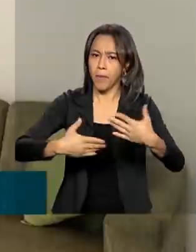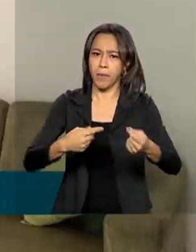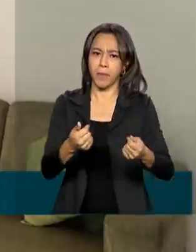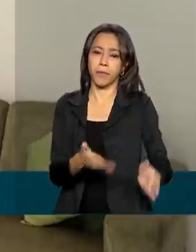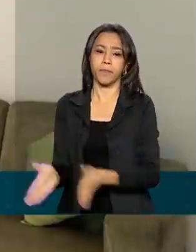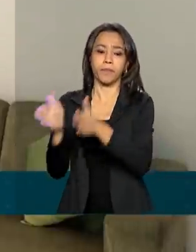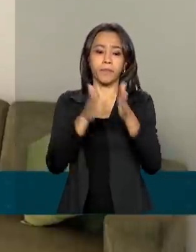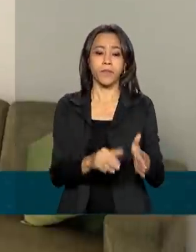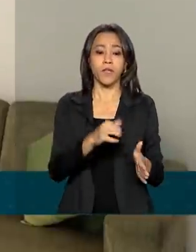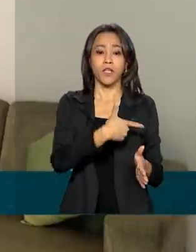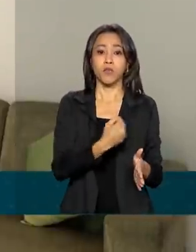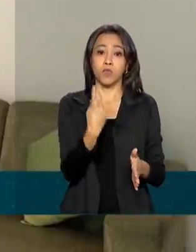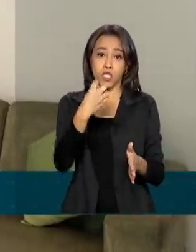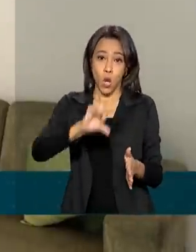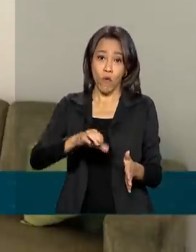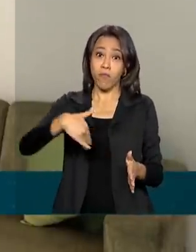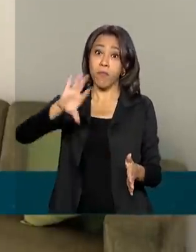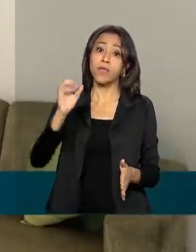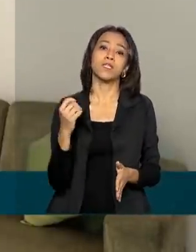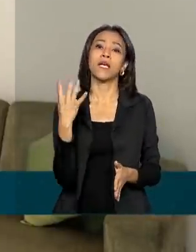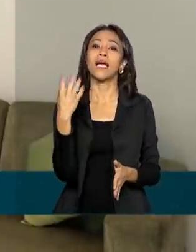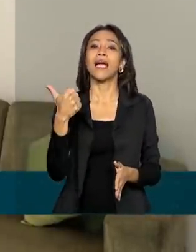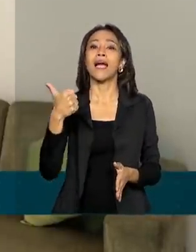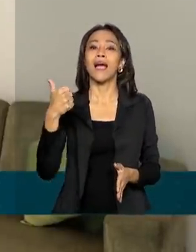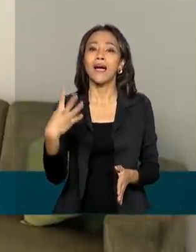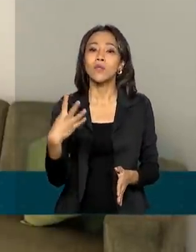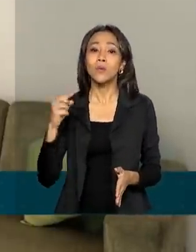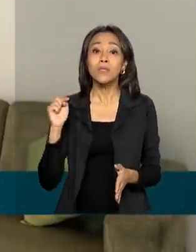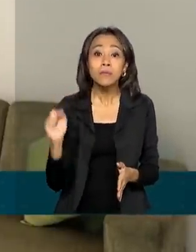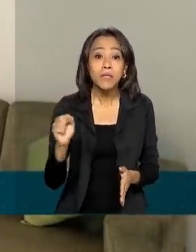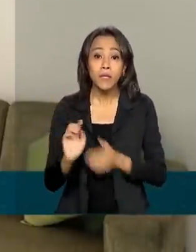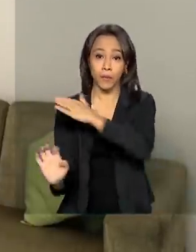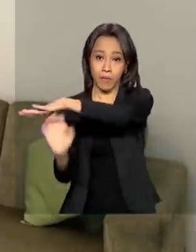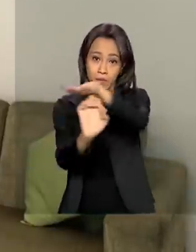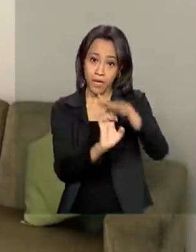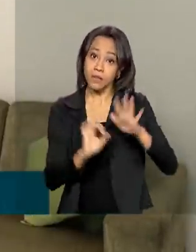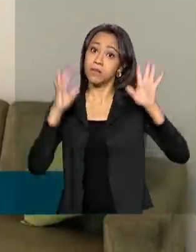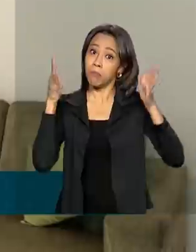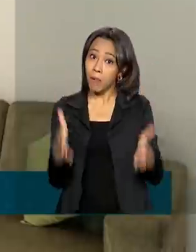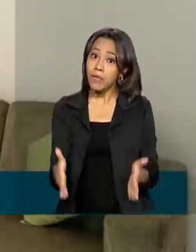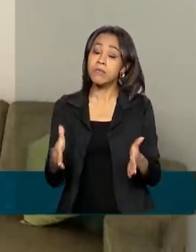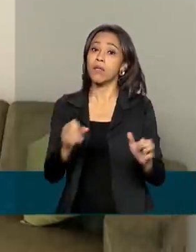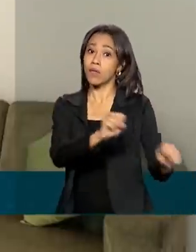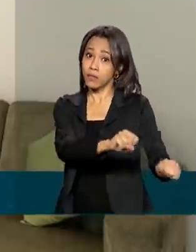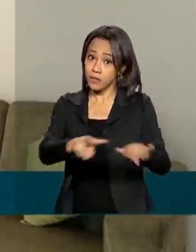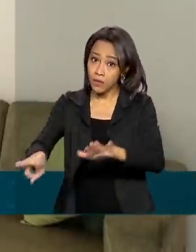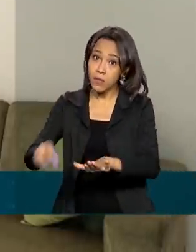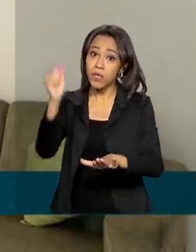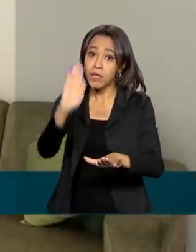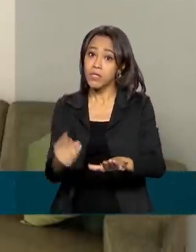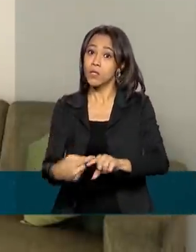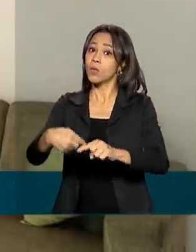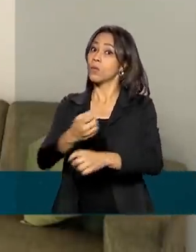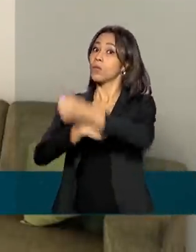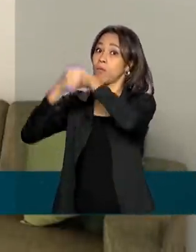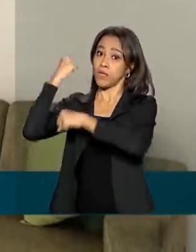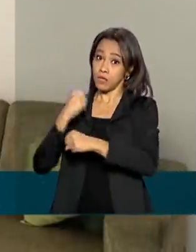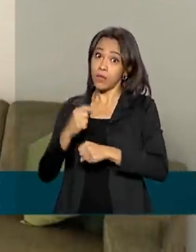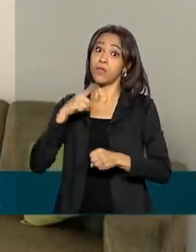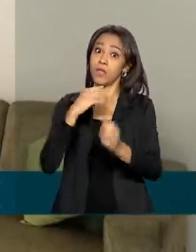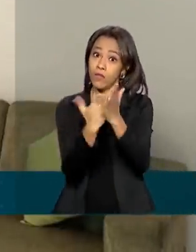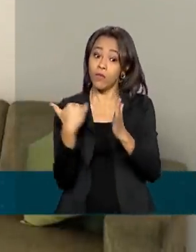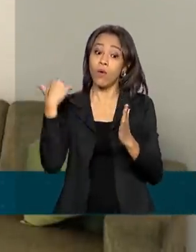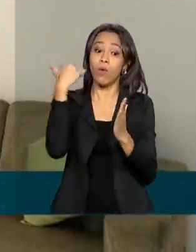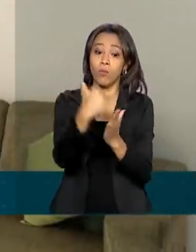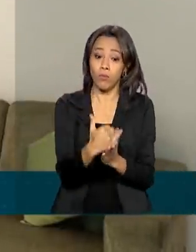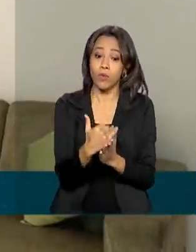de 14 mil empresários participaram da Semana Brasil e houve um aumento de 11,3% nas vendas no